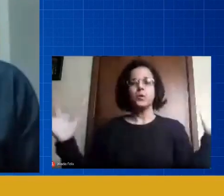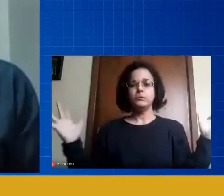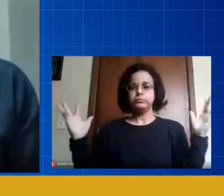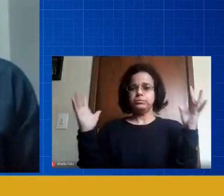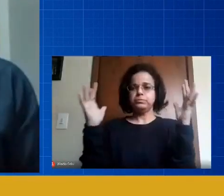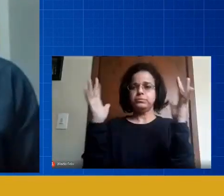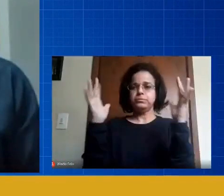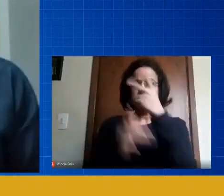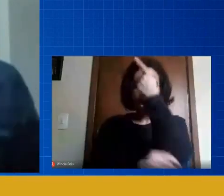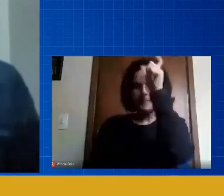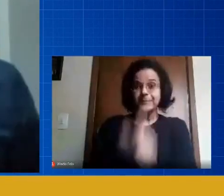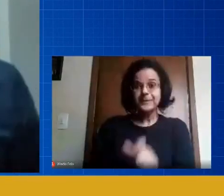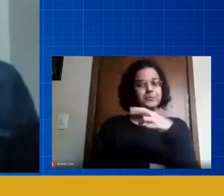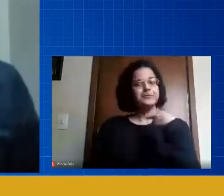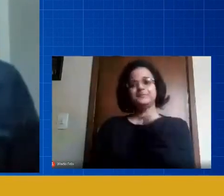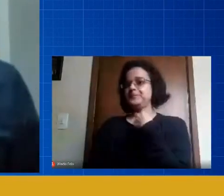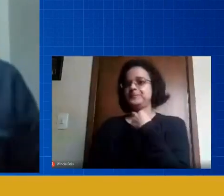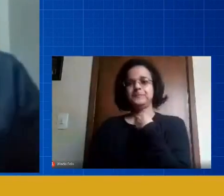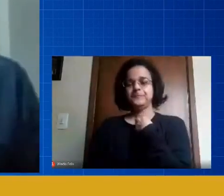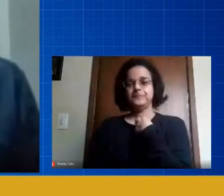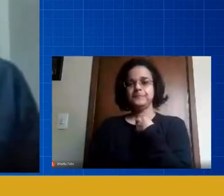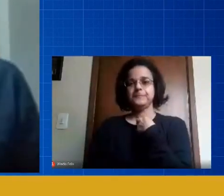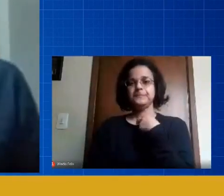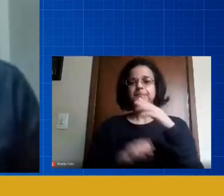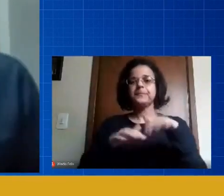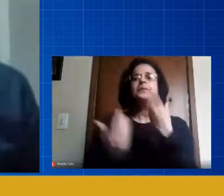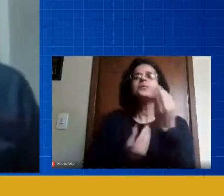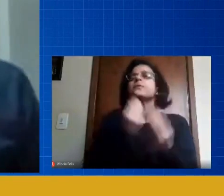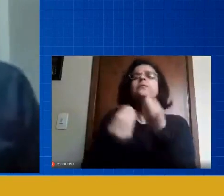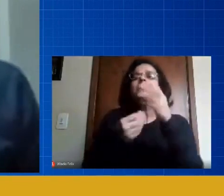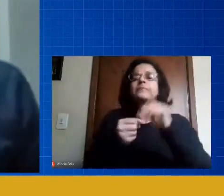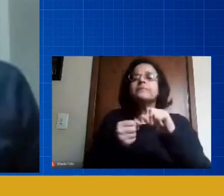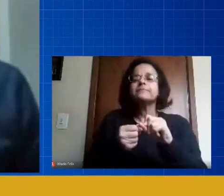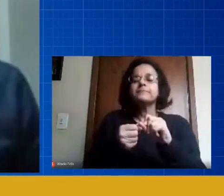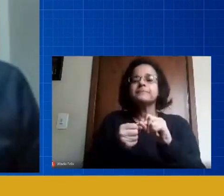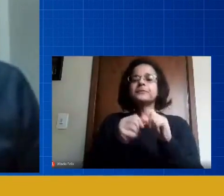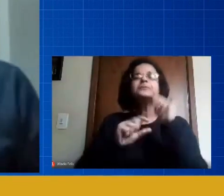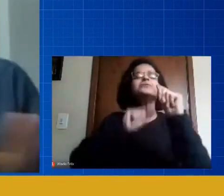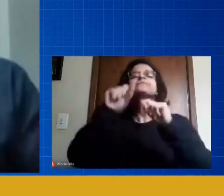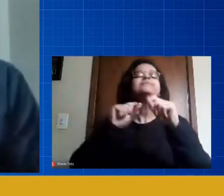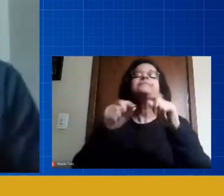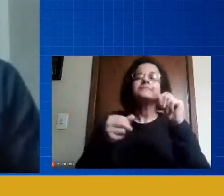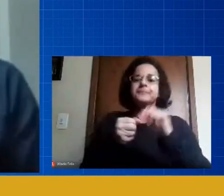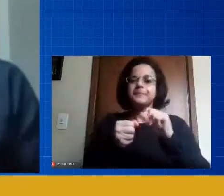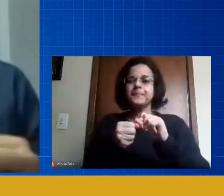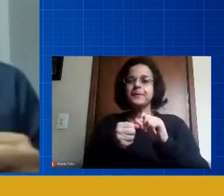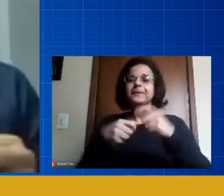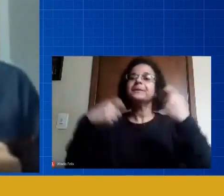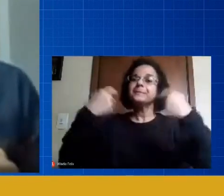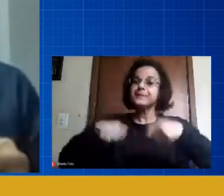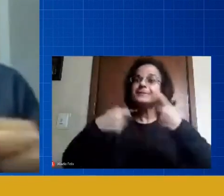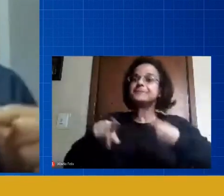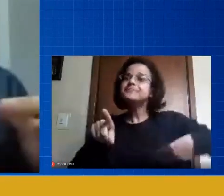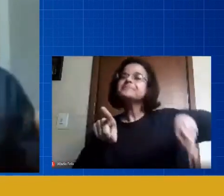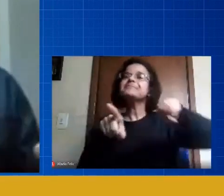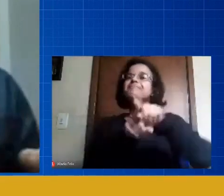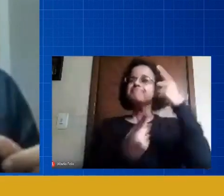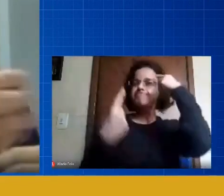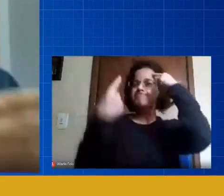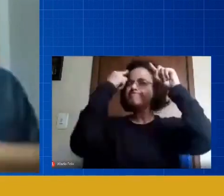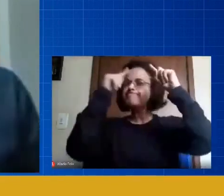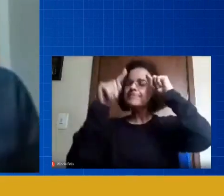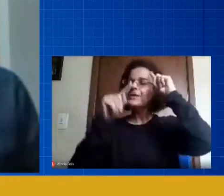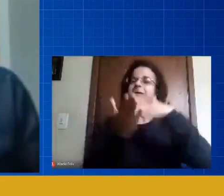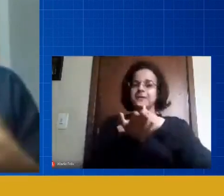fazer isso. E aí, como fazer? O que fazer? Entendeu? Temos que nos reinventar. Começamos